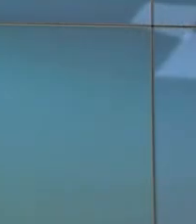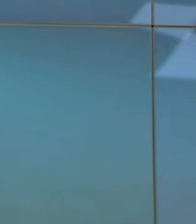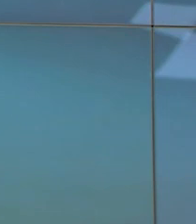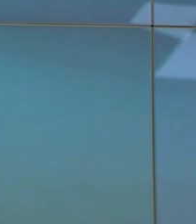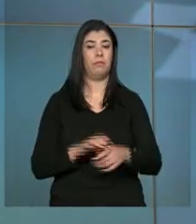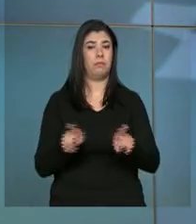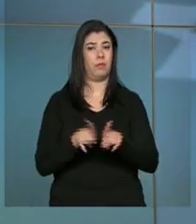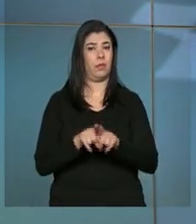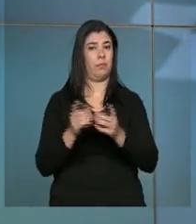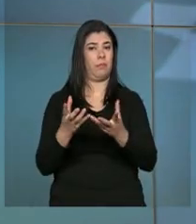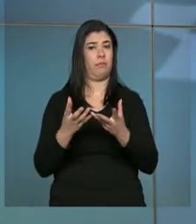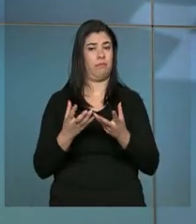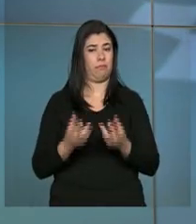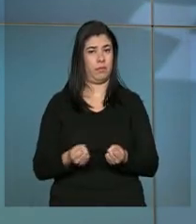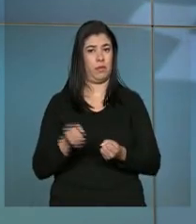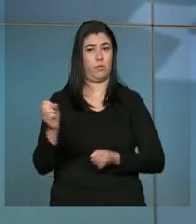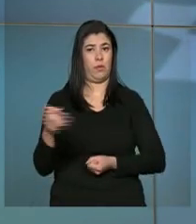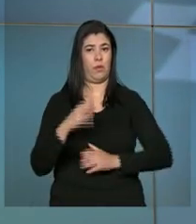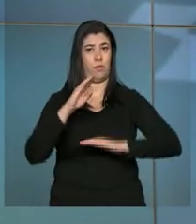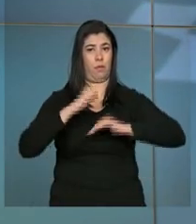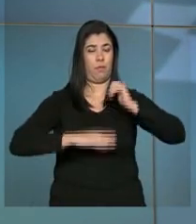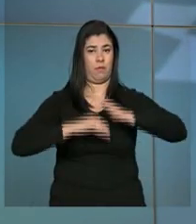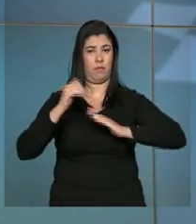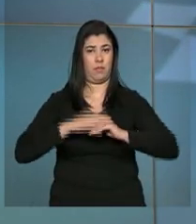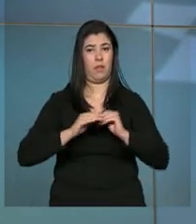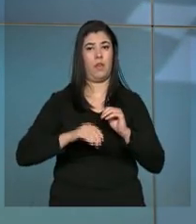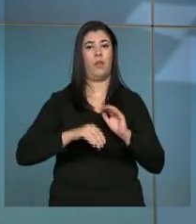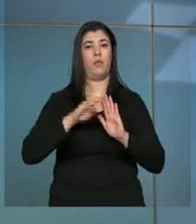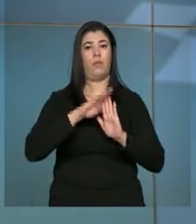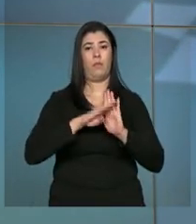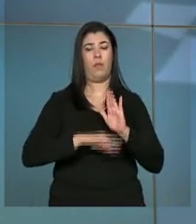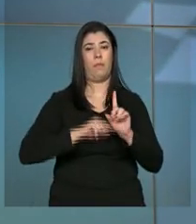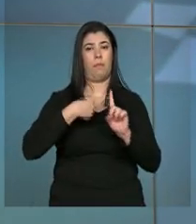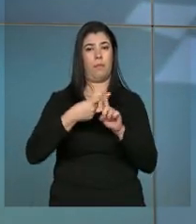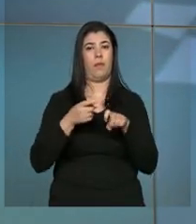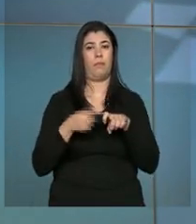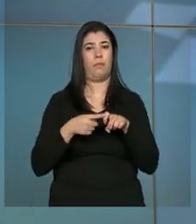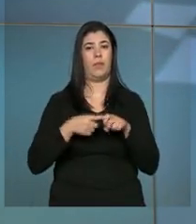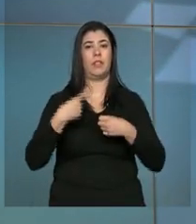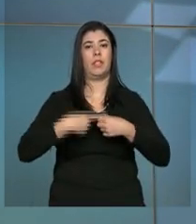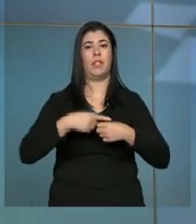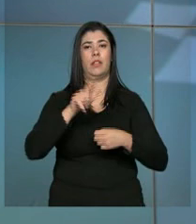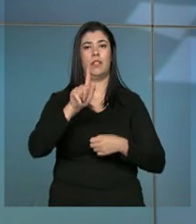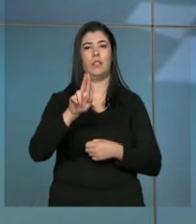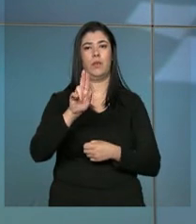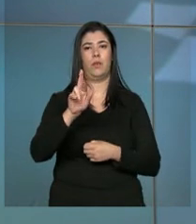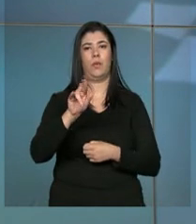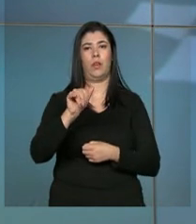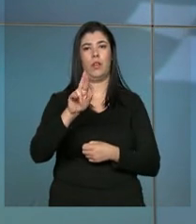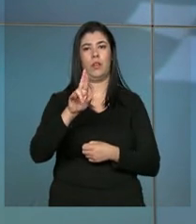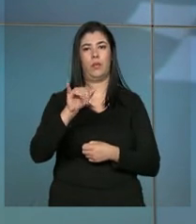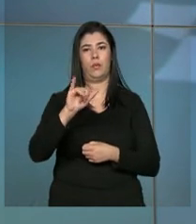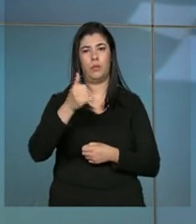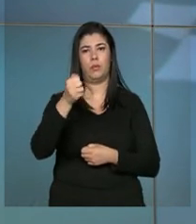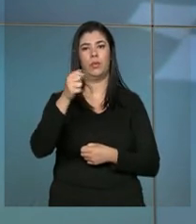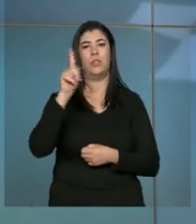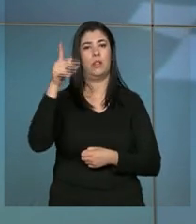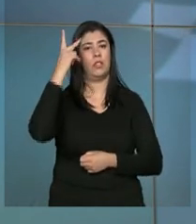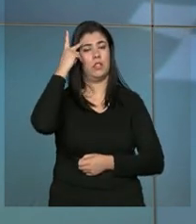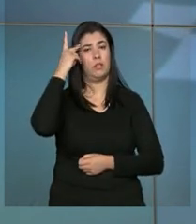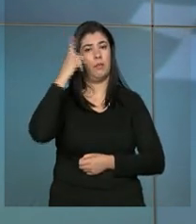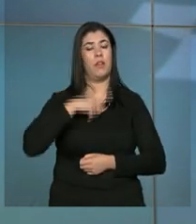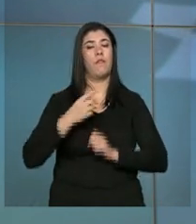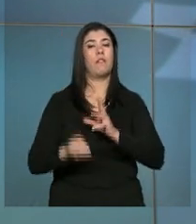Além de receber profissionais do programa Mais Médicos, a cidade de Guarujá, em São Paulo, também foi beneficiada com a criação de uma